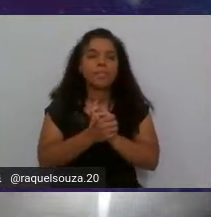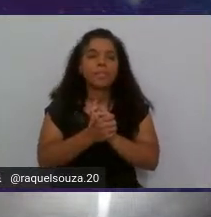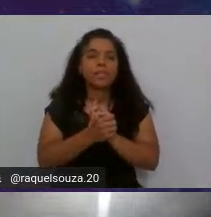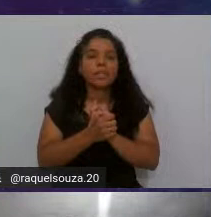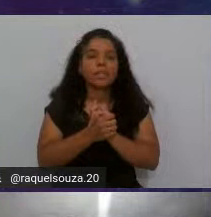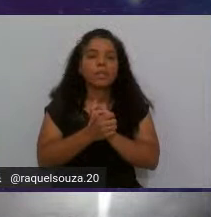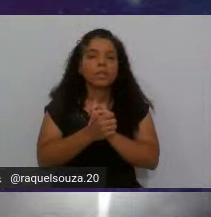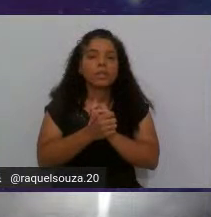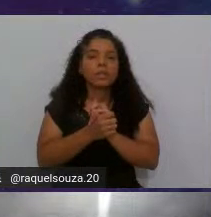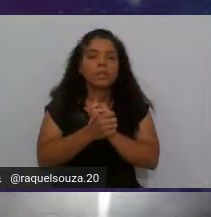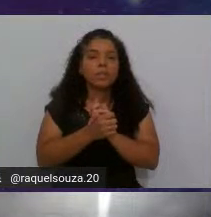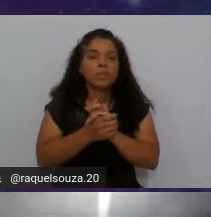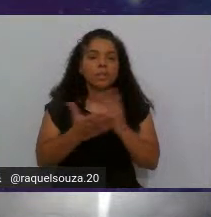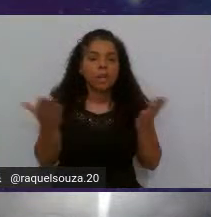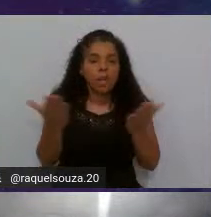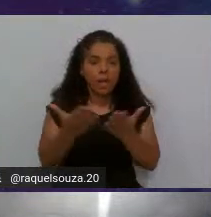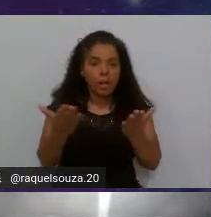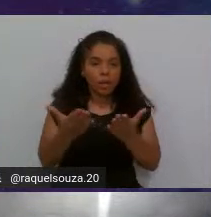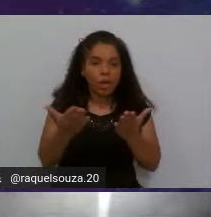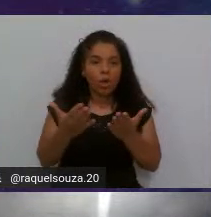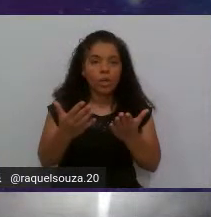eu vou agora lá no